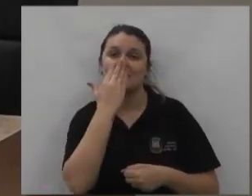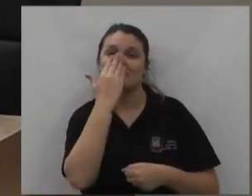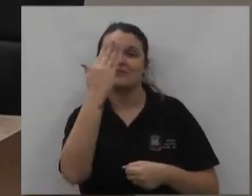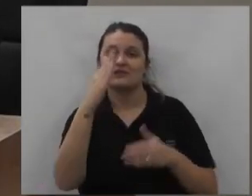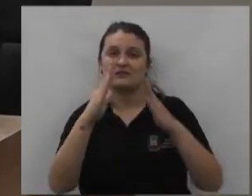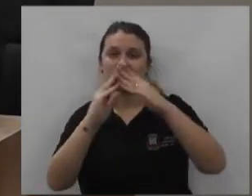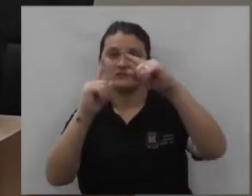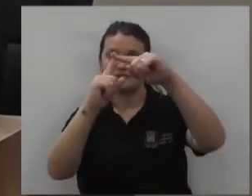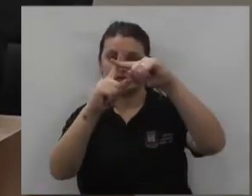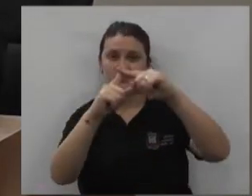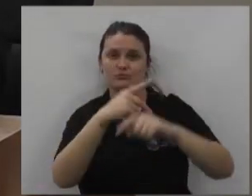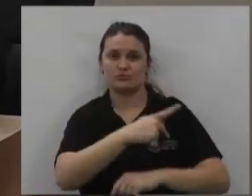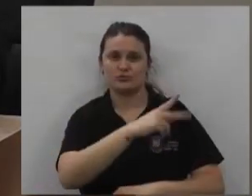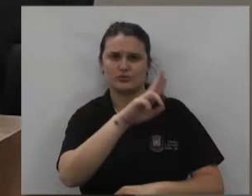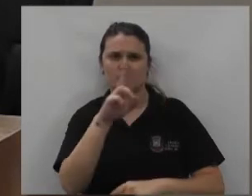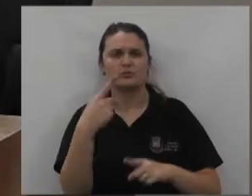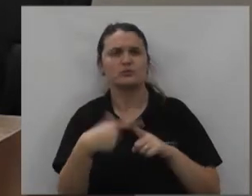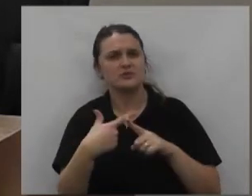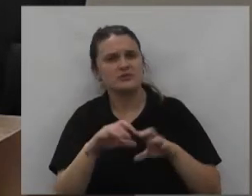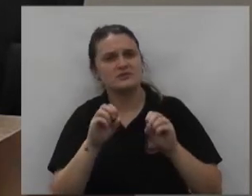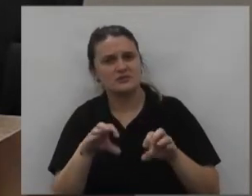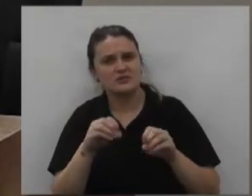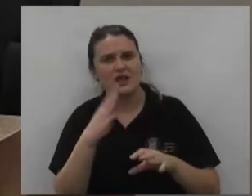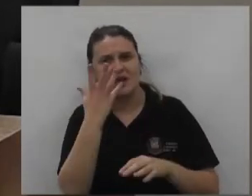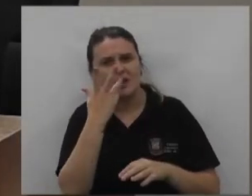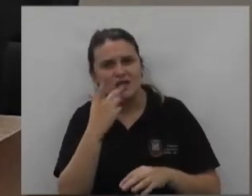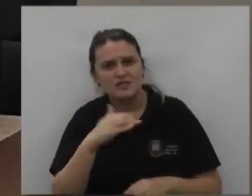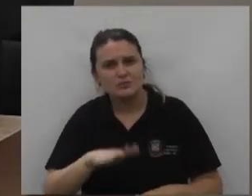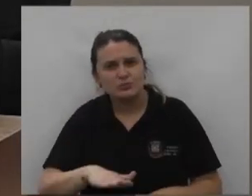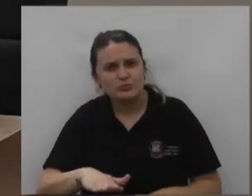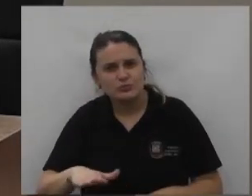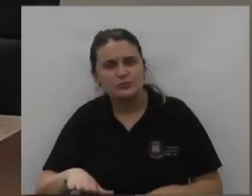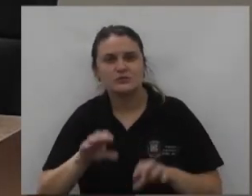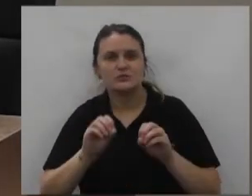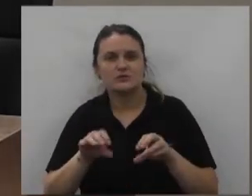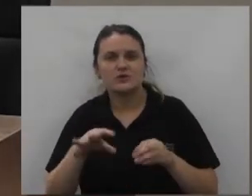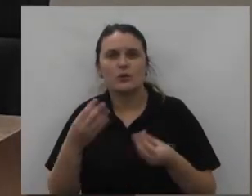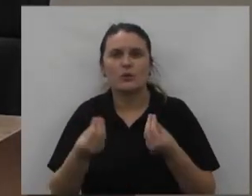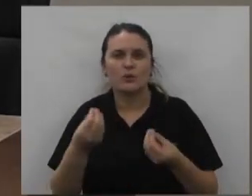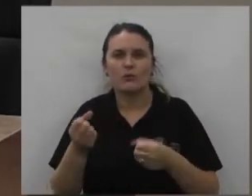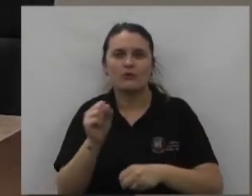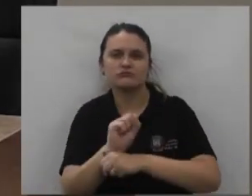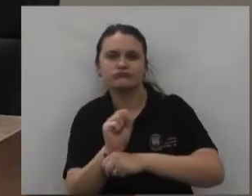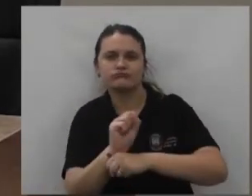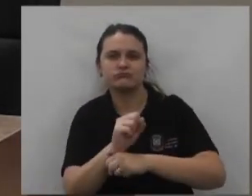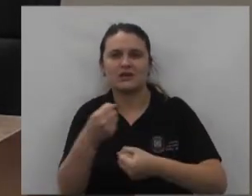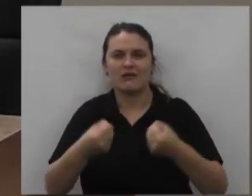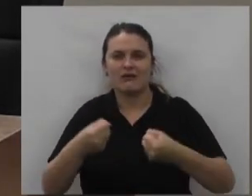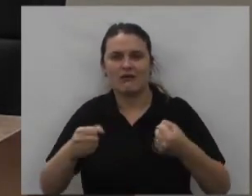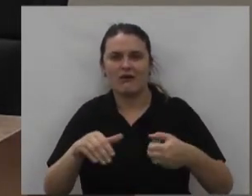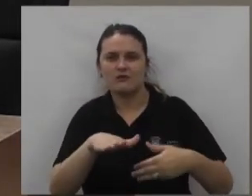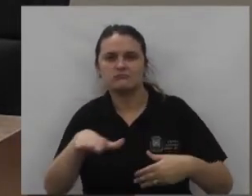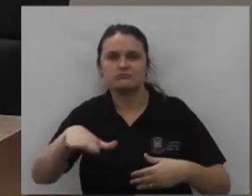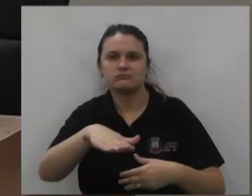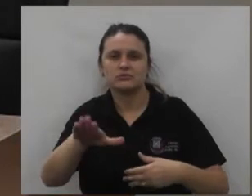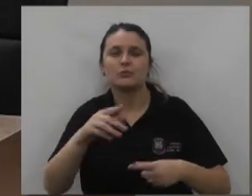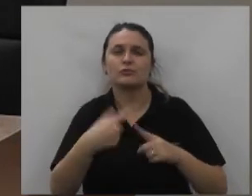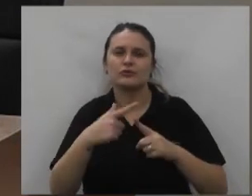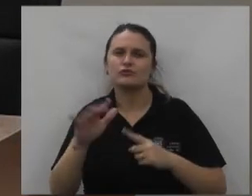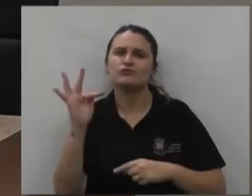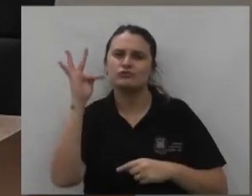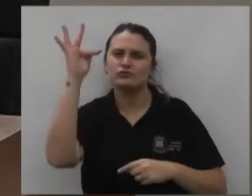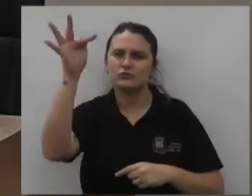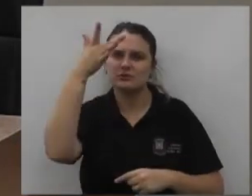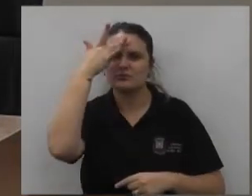Porto União por quê? porque se ensina criança enquanto pequeno nós teremos com certeza lá na frente cidadãos melhores preparados